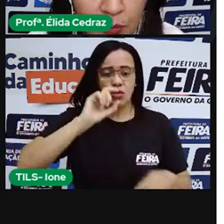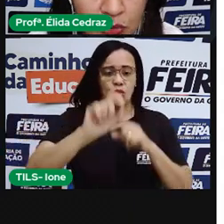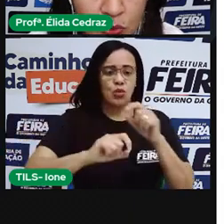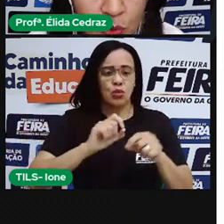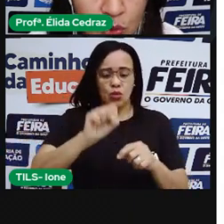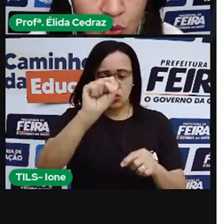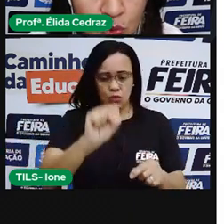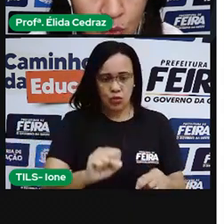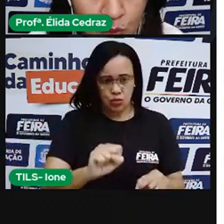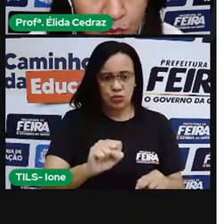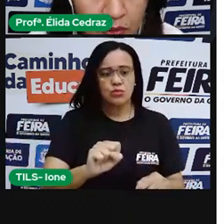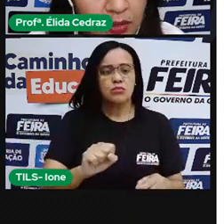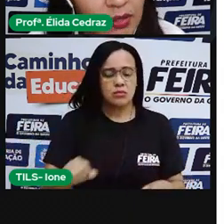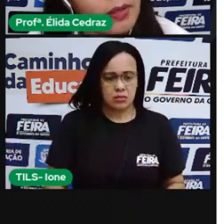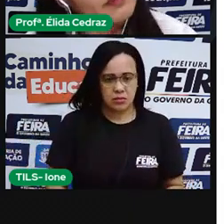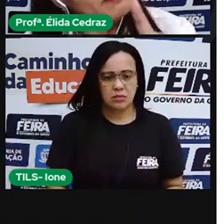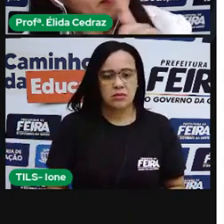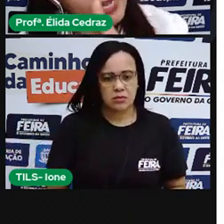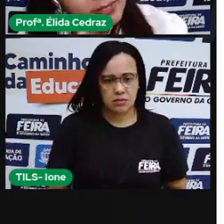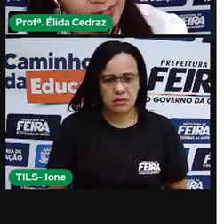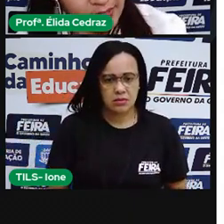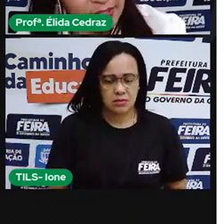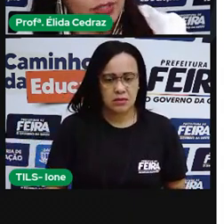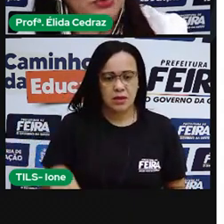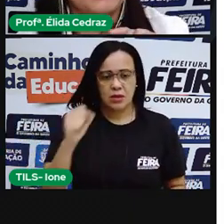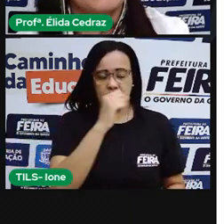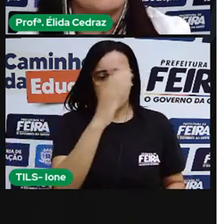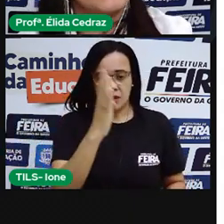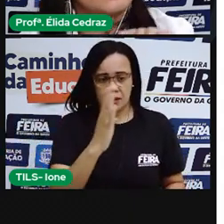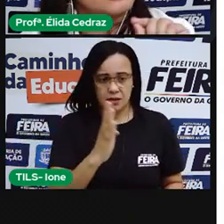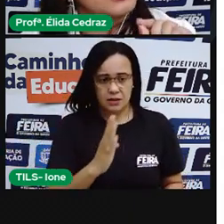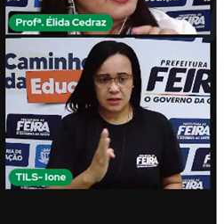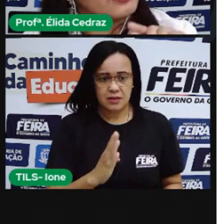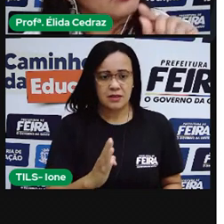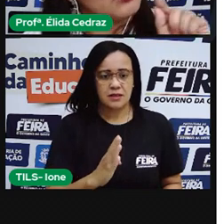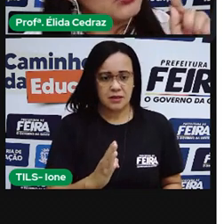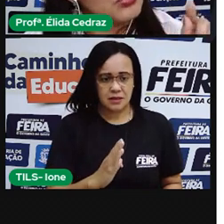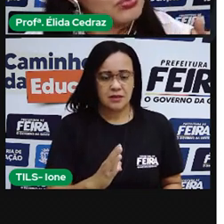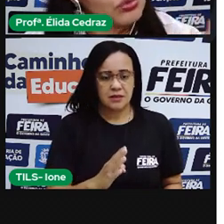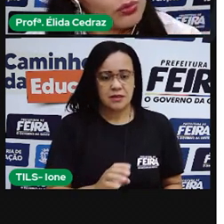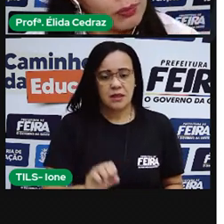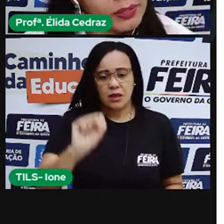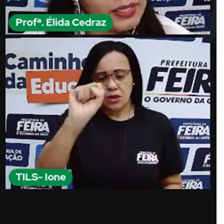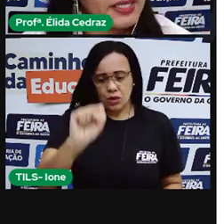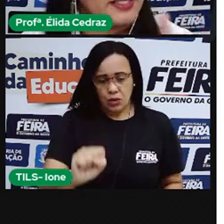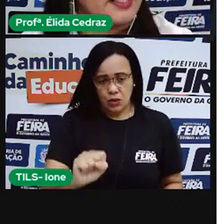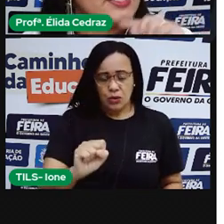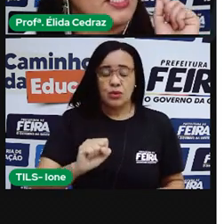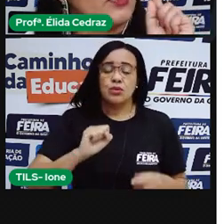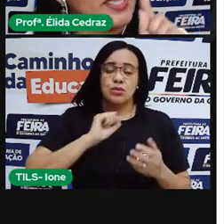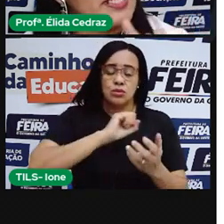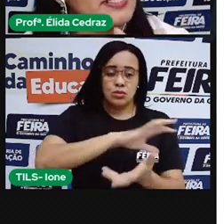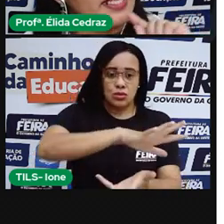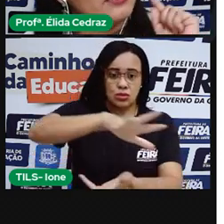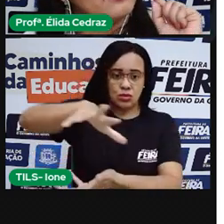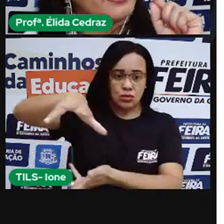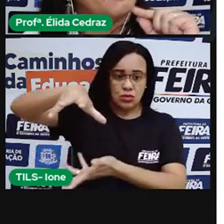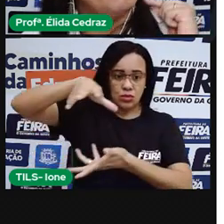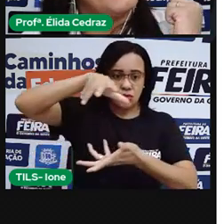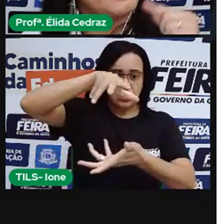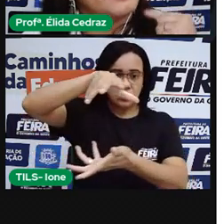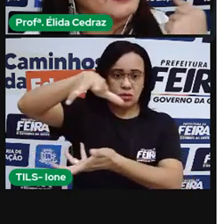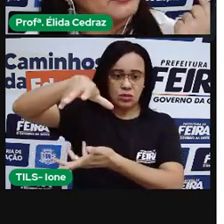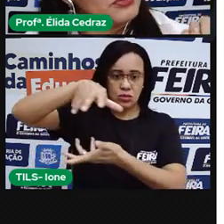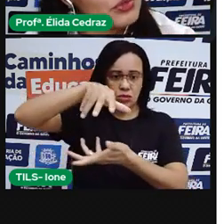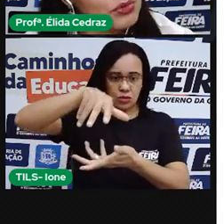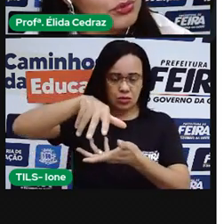nós estamos no sul. Brasil está no sul do planeta, está localizado na